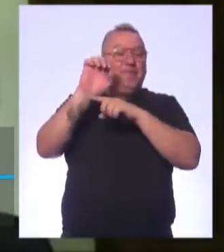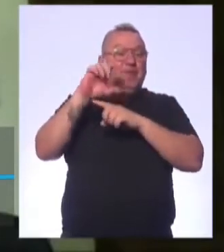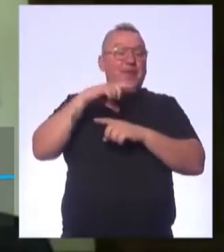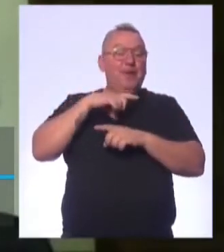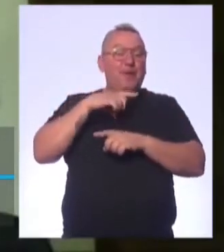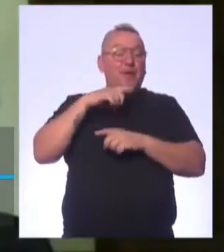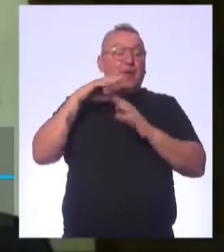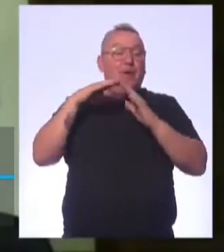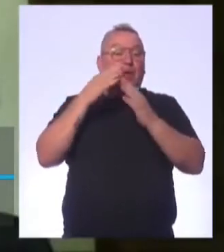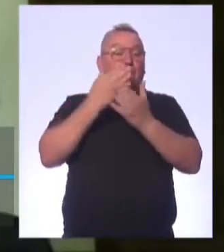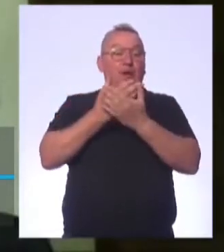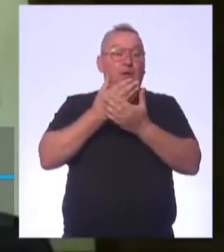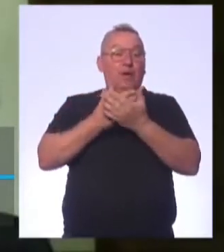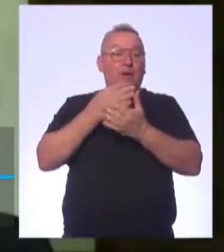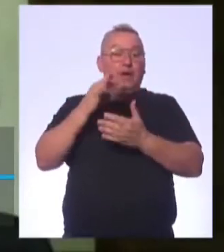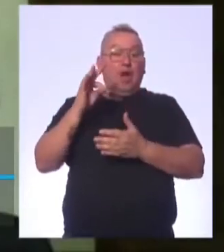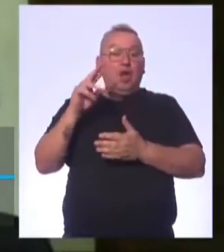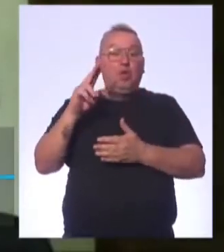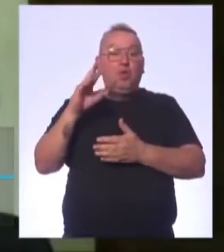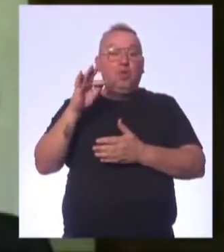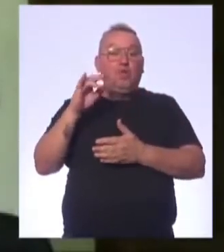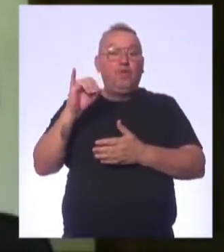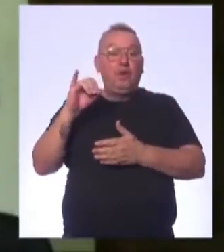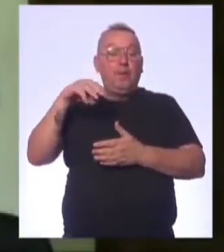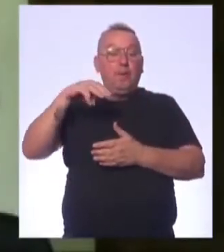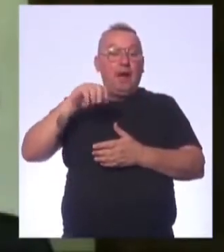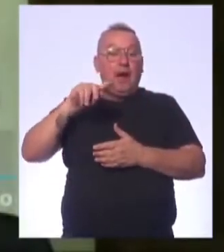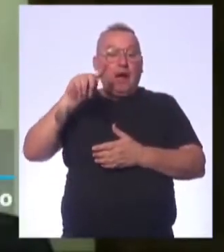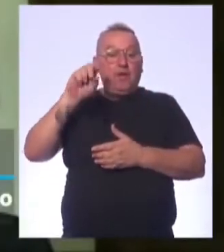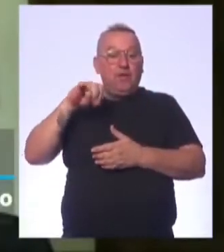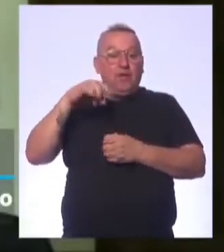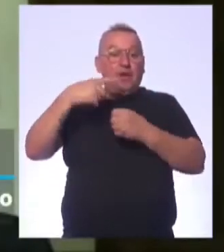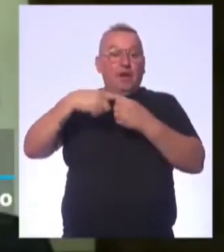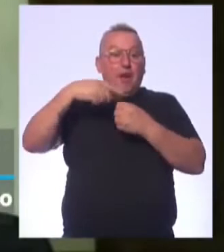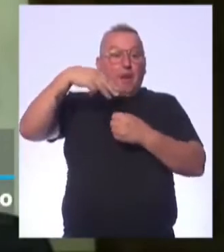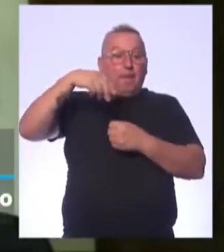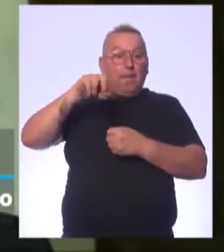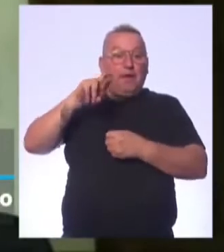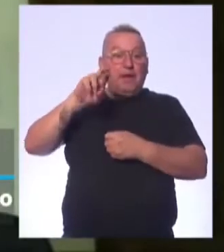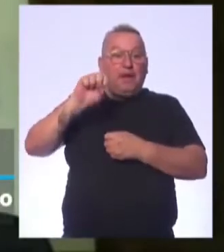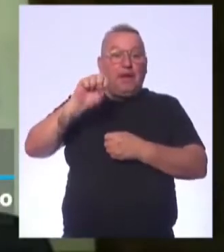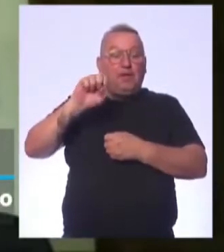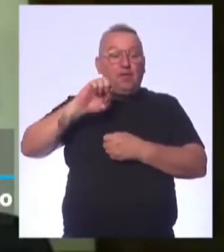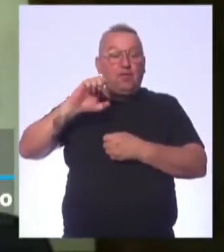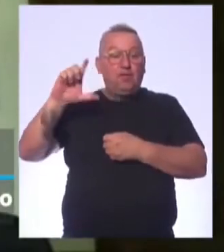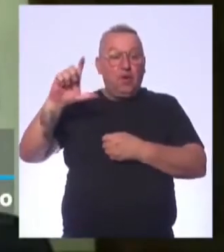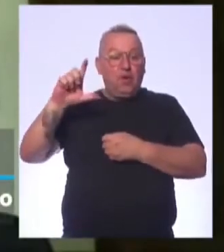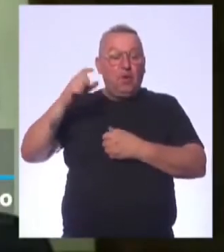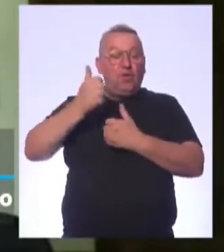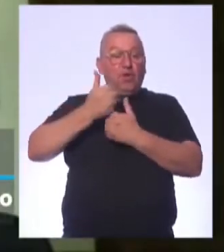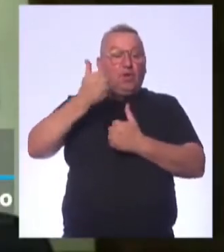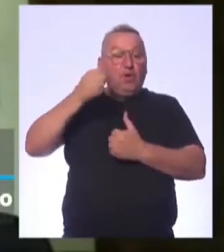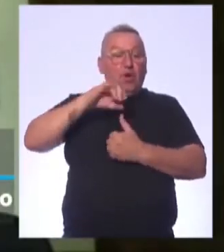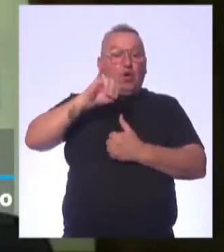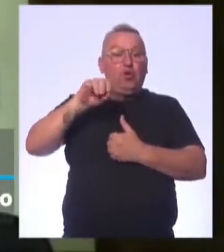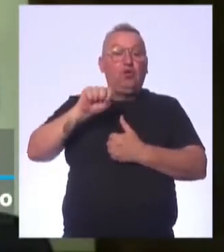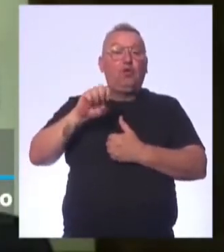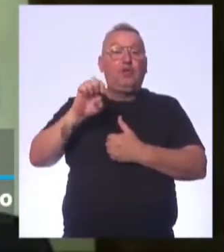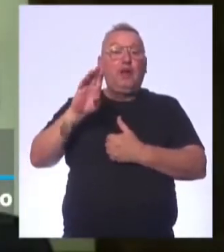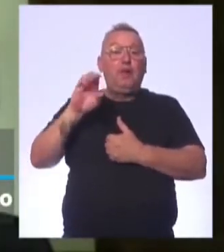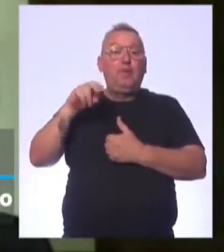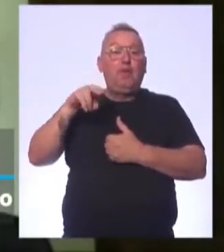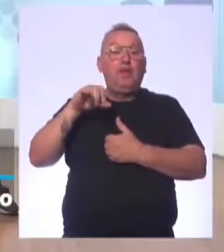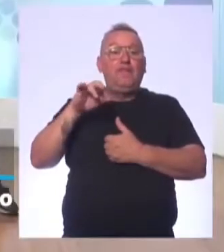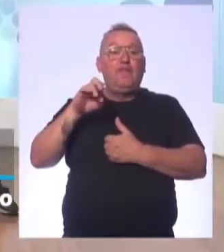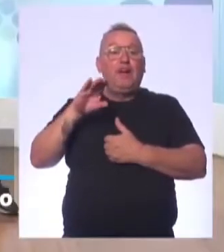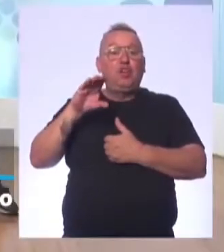Eu estou na escola Tufimade, na cidade de Mirassol, da diretoria de José Bonifácio. Ah,